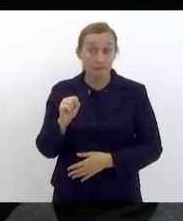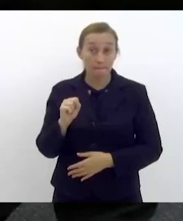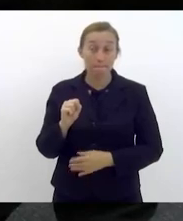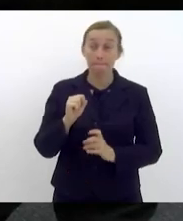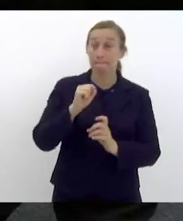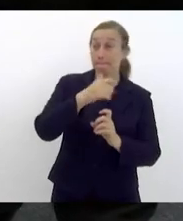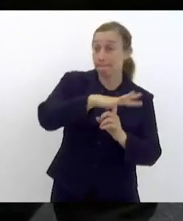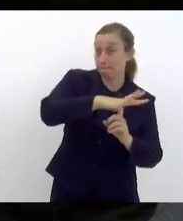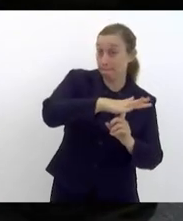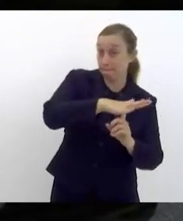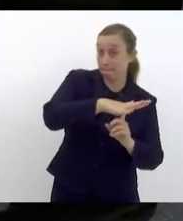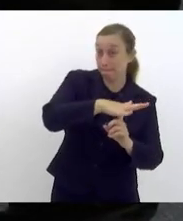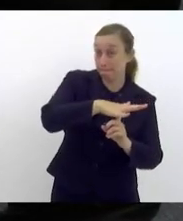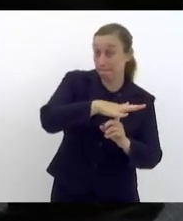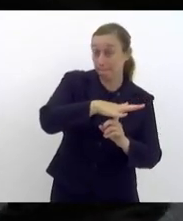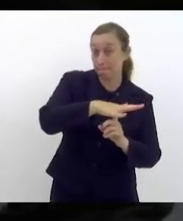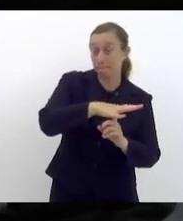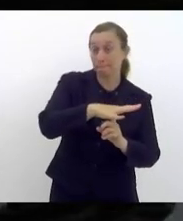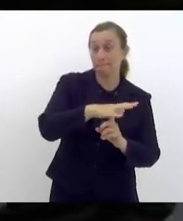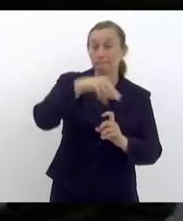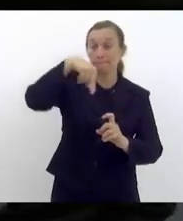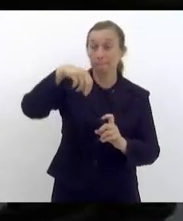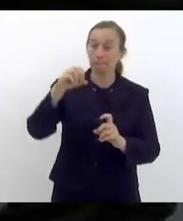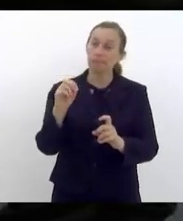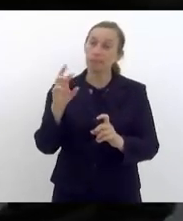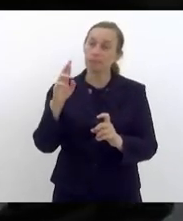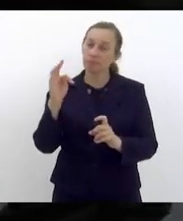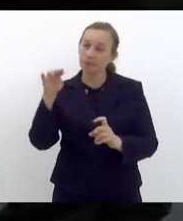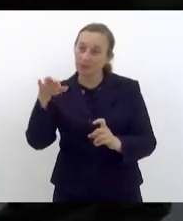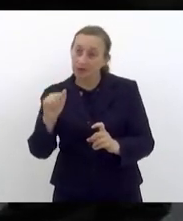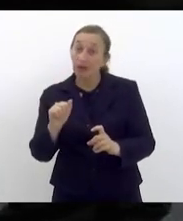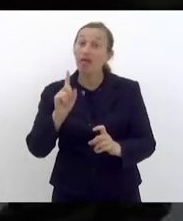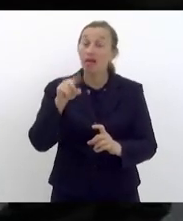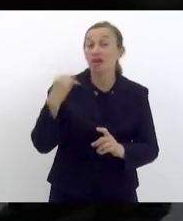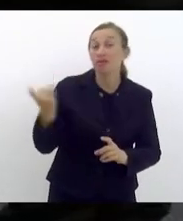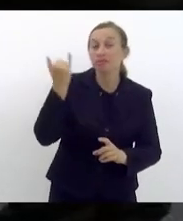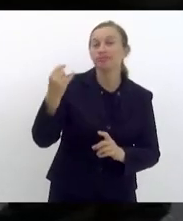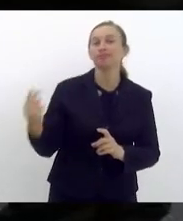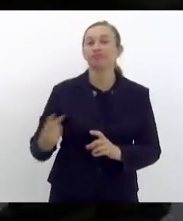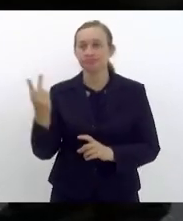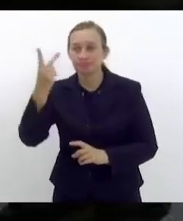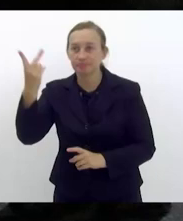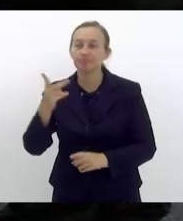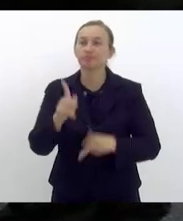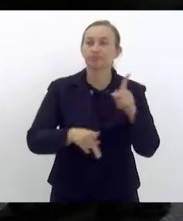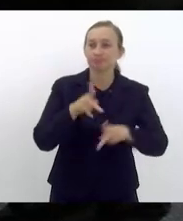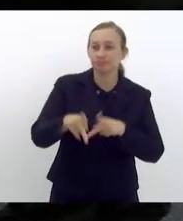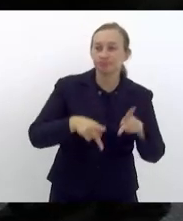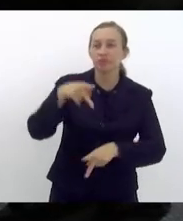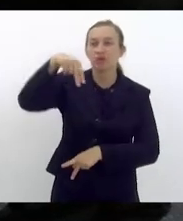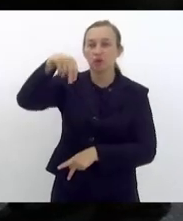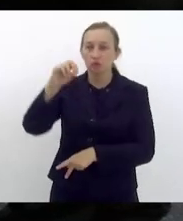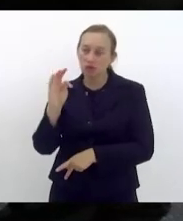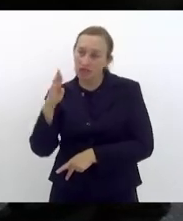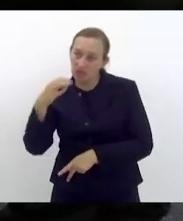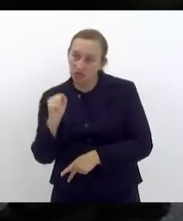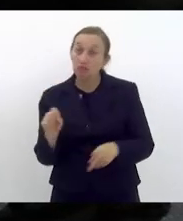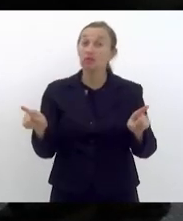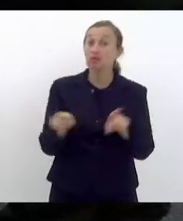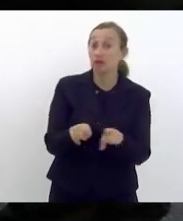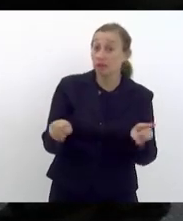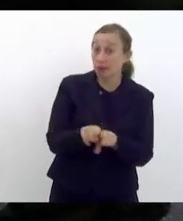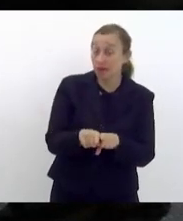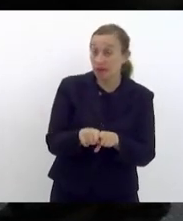comerciantes da feira nordestina, que é tão importante para a valorização do povo nordestino e também